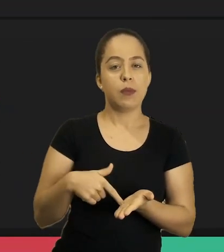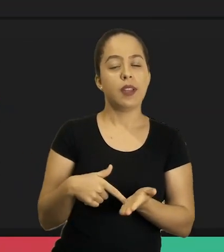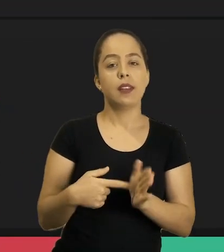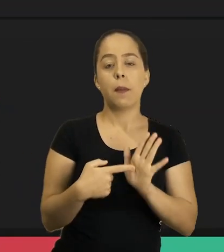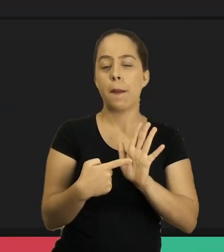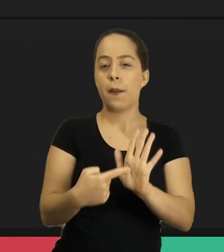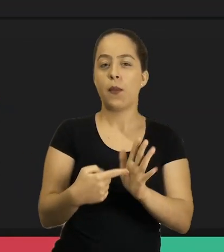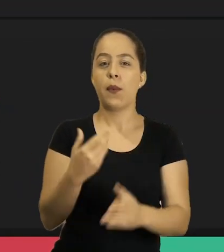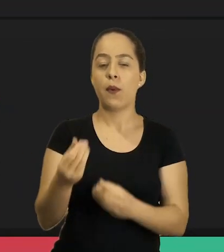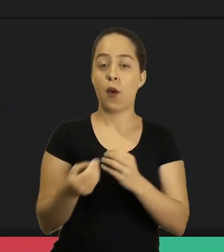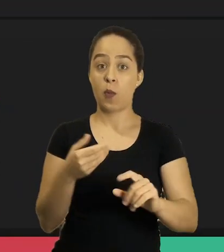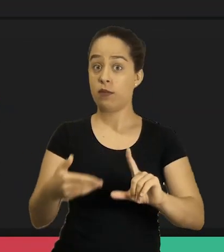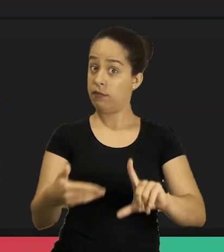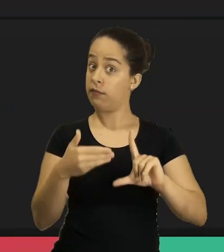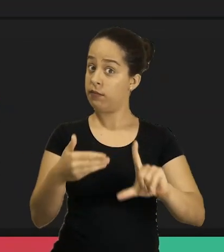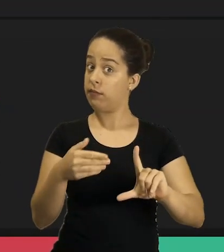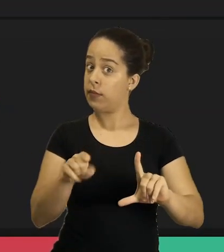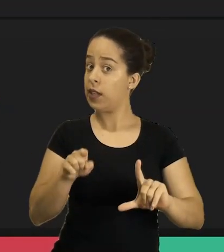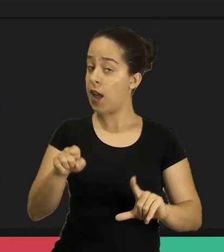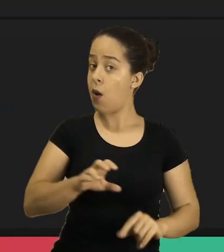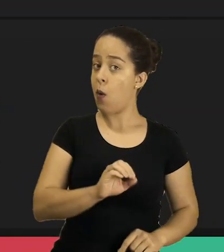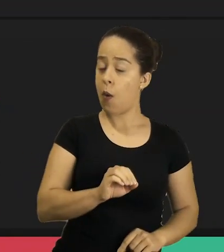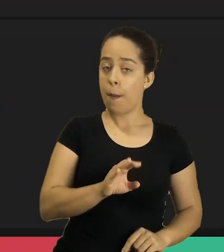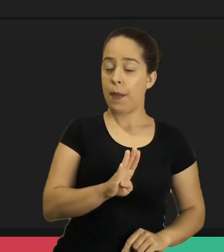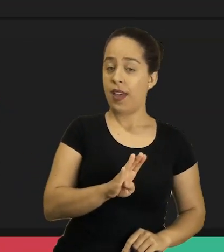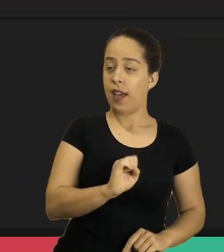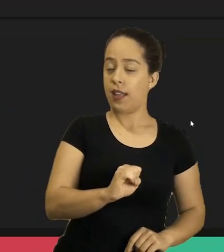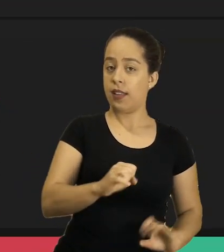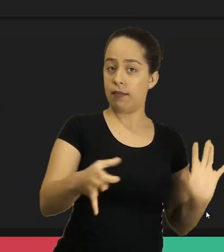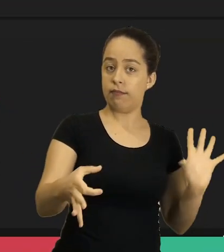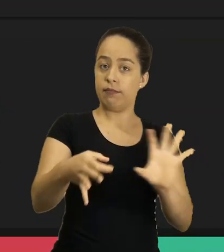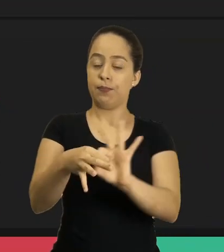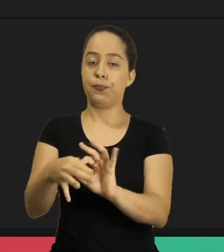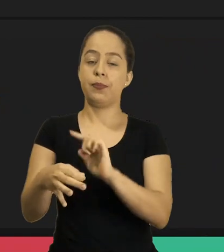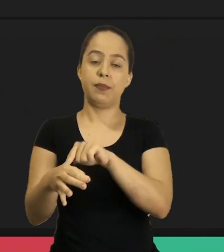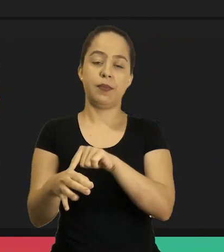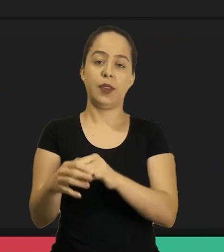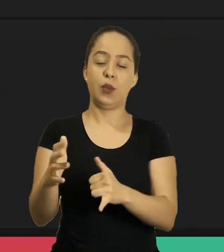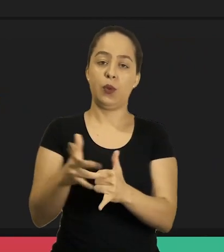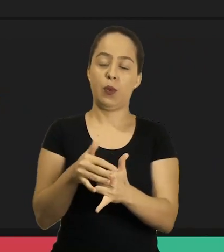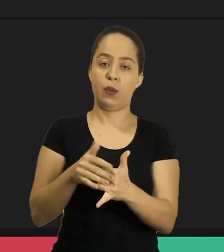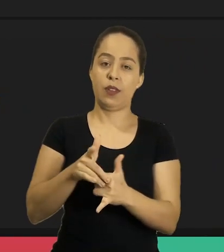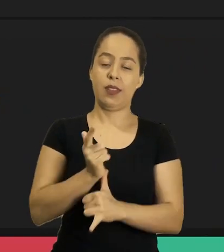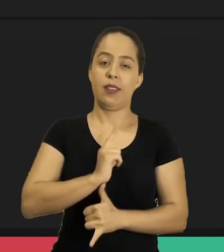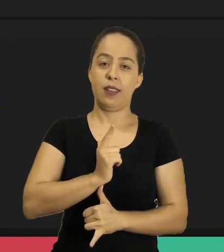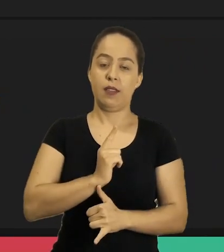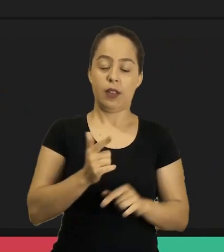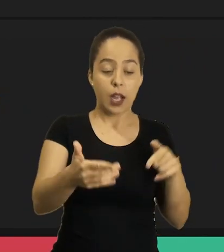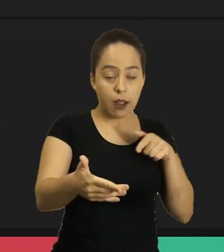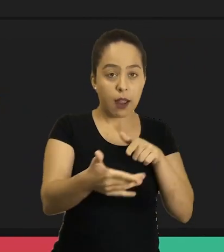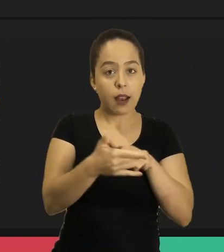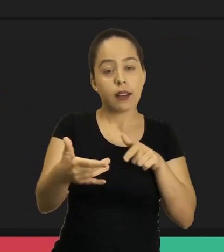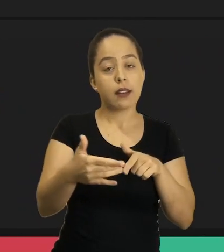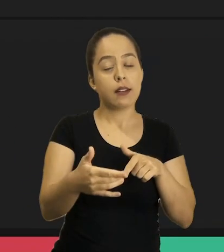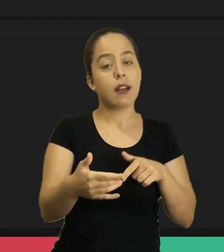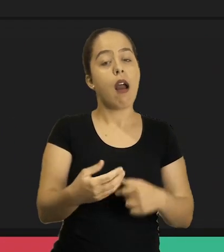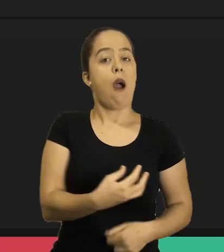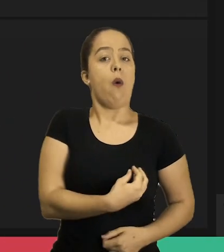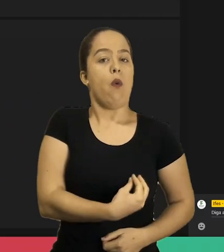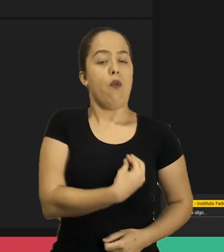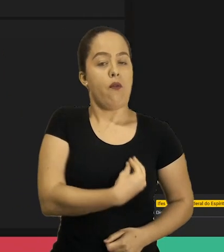e aí vai começar a aparecer aqui a a transmissão aqui do OBS depois é só você